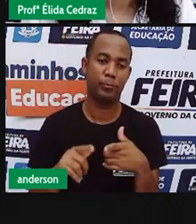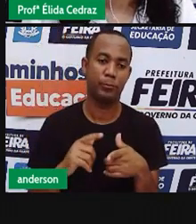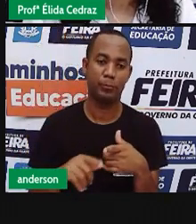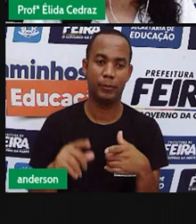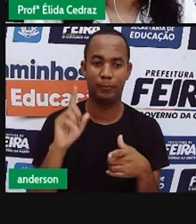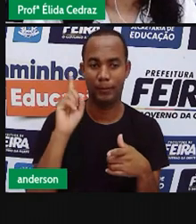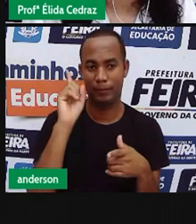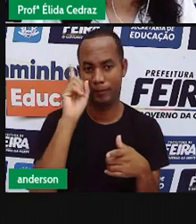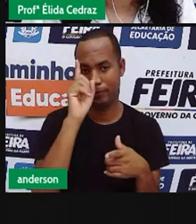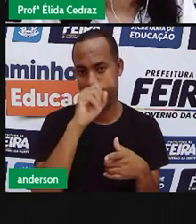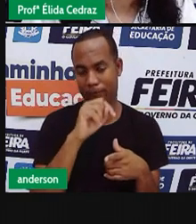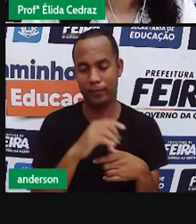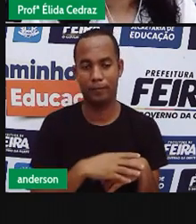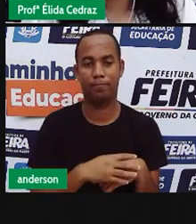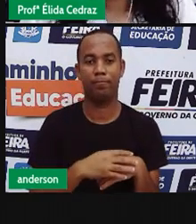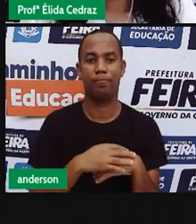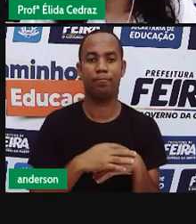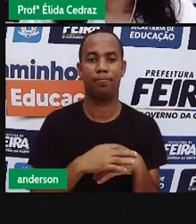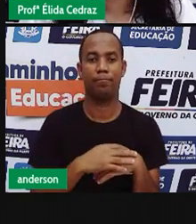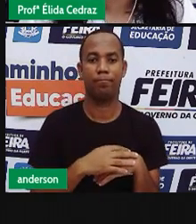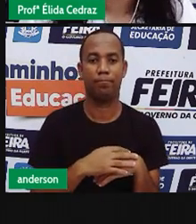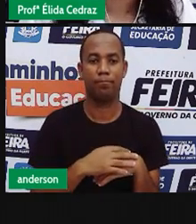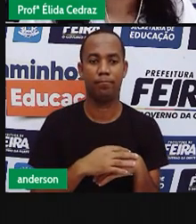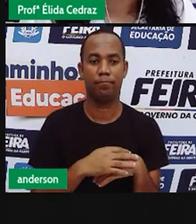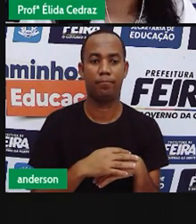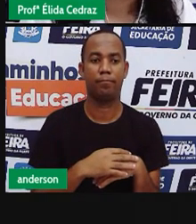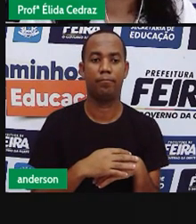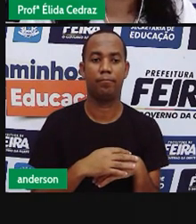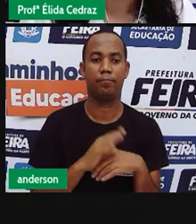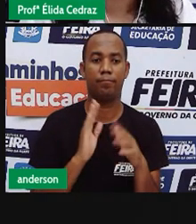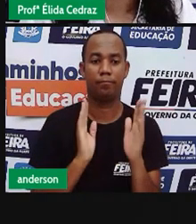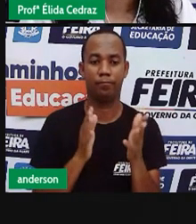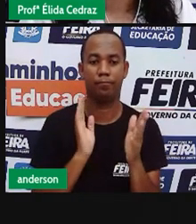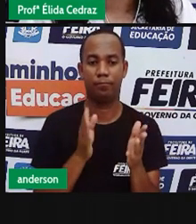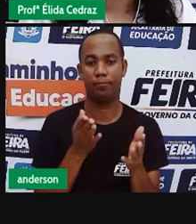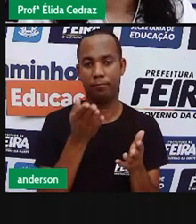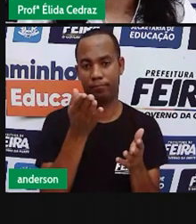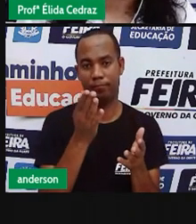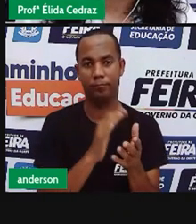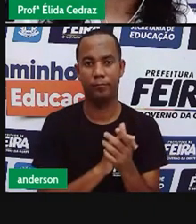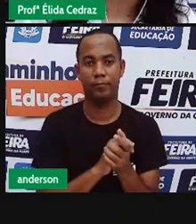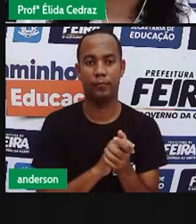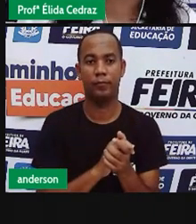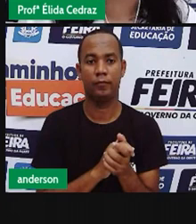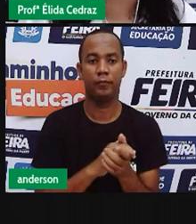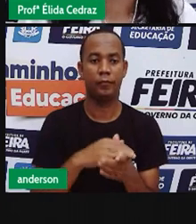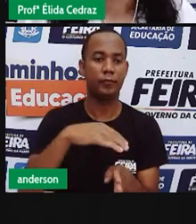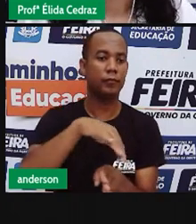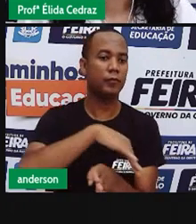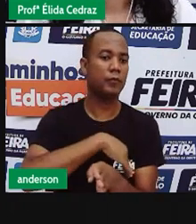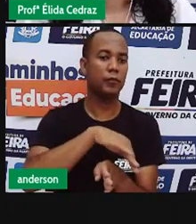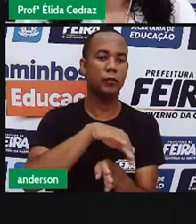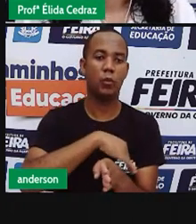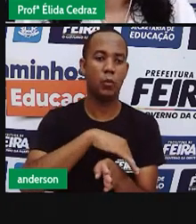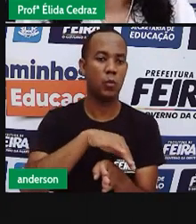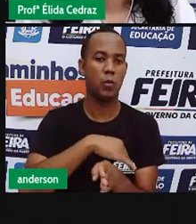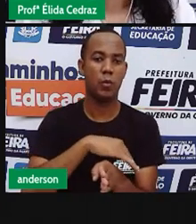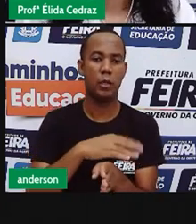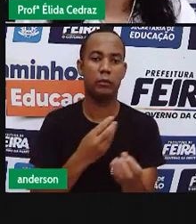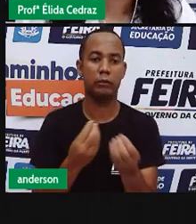carro. O carro que você está, pois é, aconteceu com ela, a rua não está bem